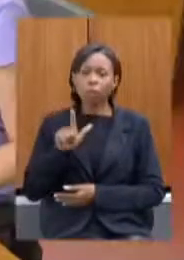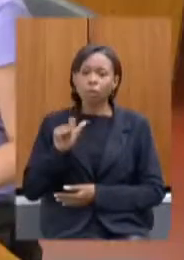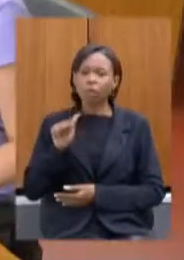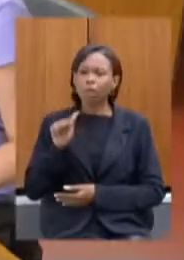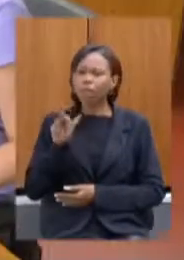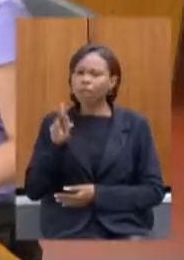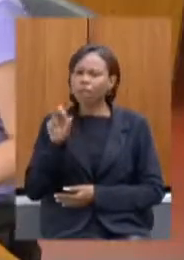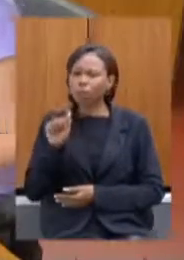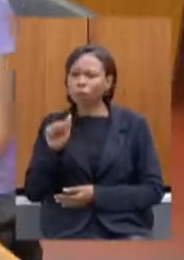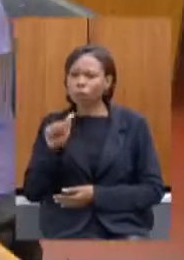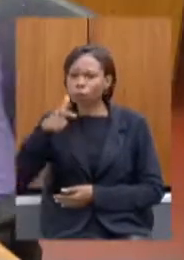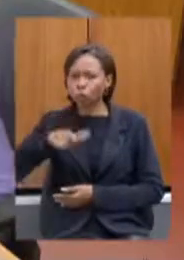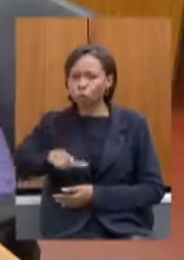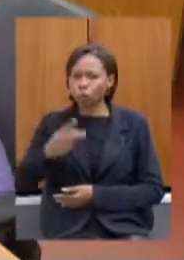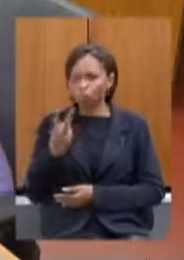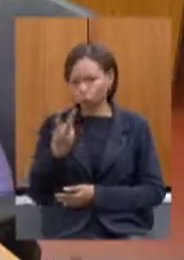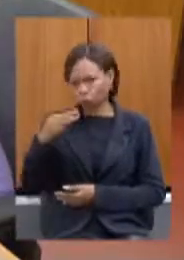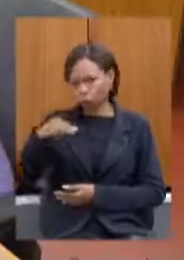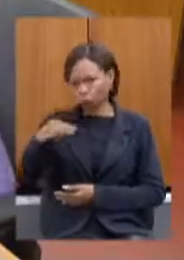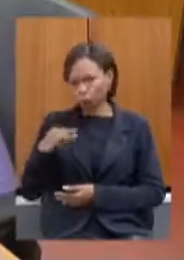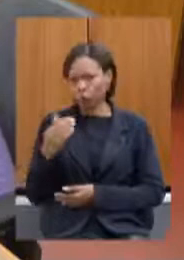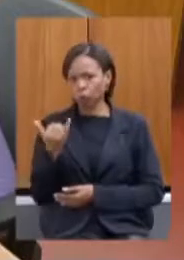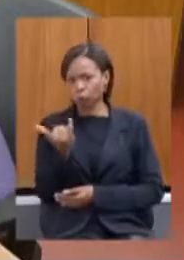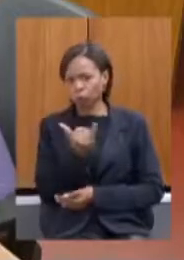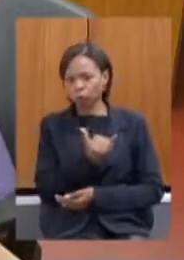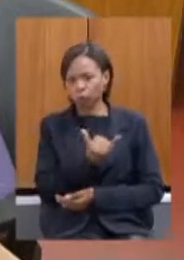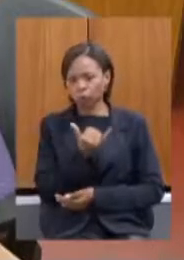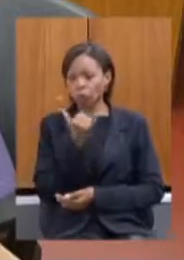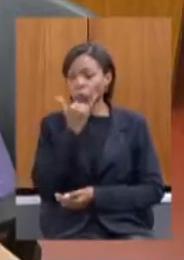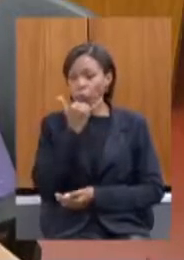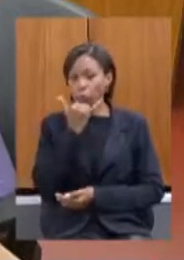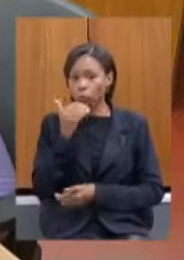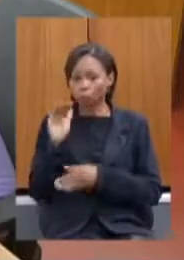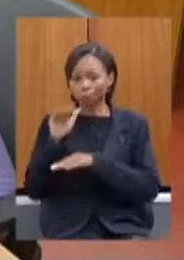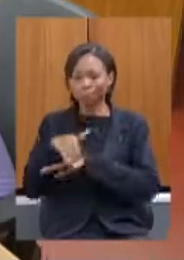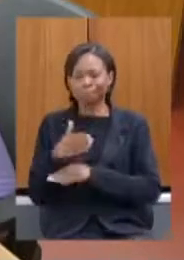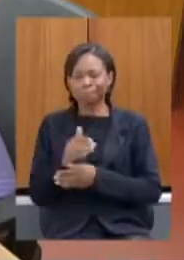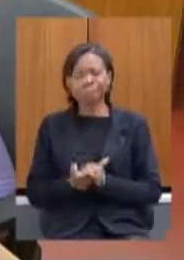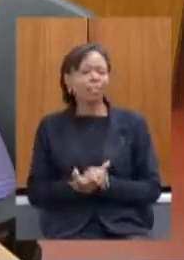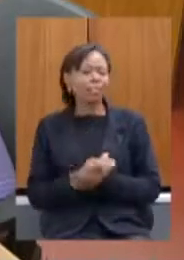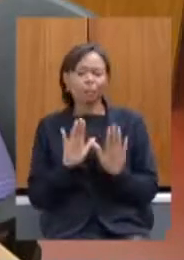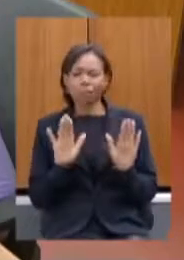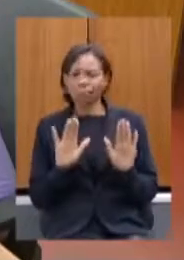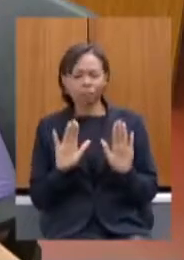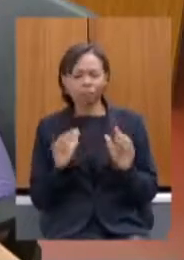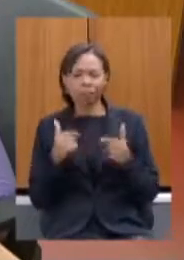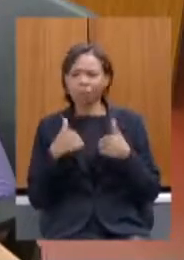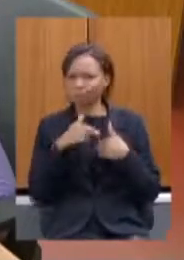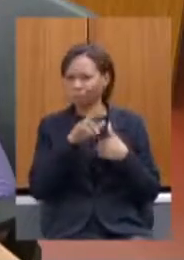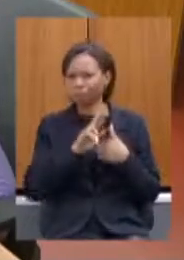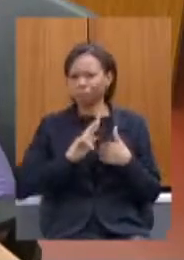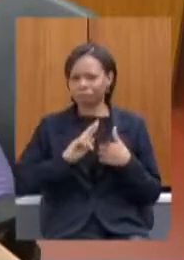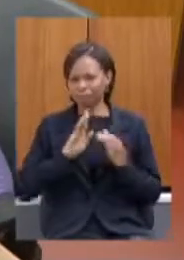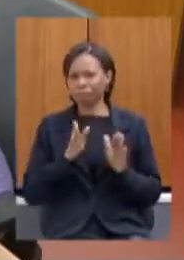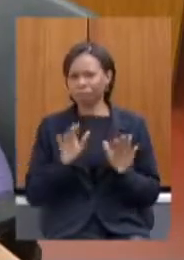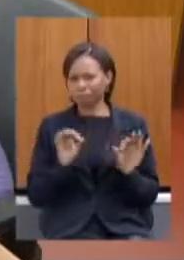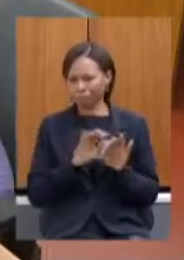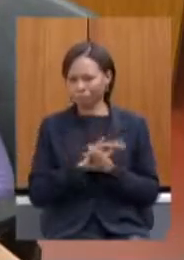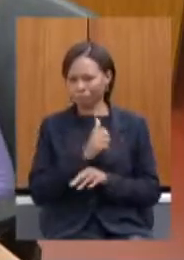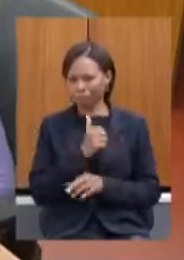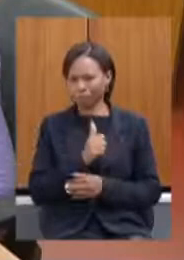mais dois minutos a silêncio me desculpe não imagina presidente obrigado já fui contemplada na fala anterior